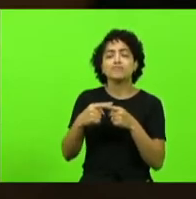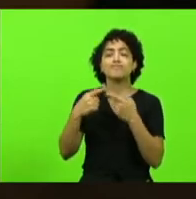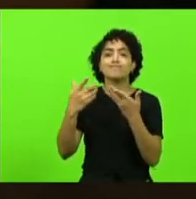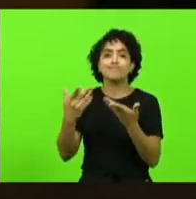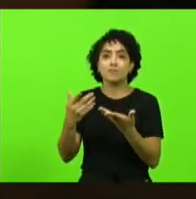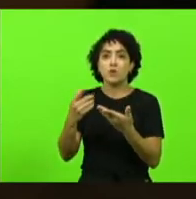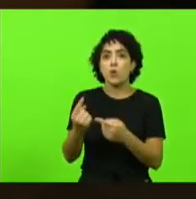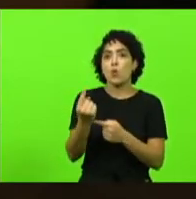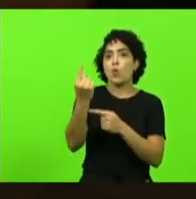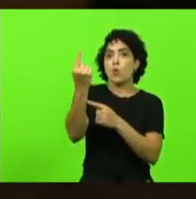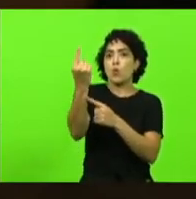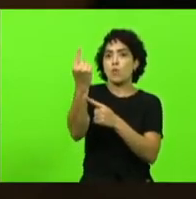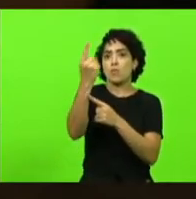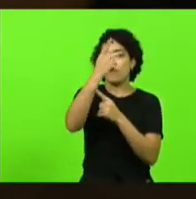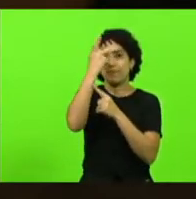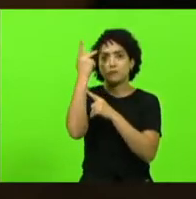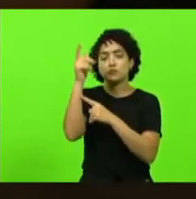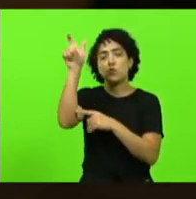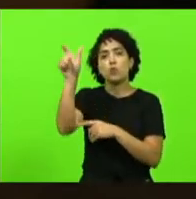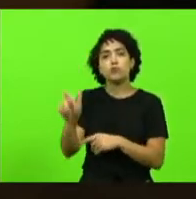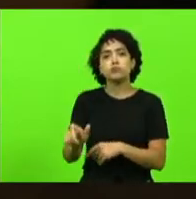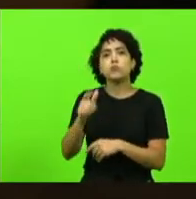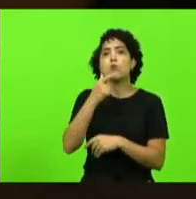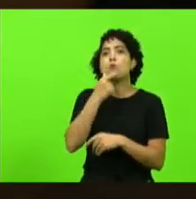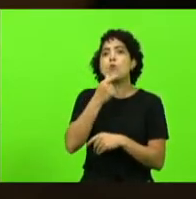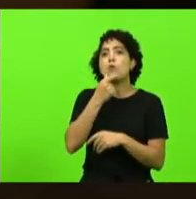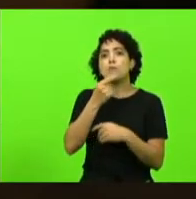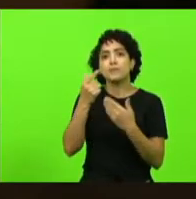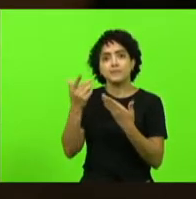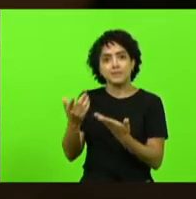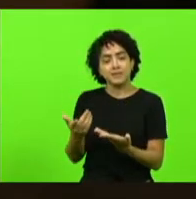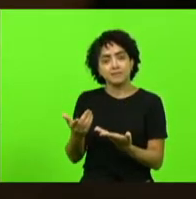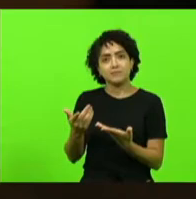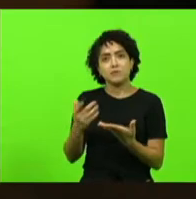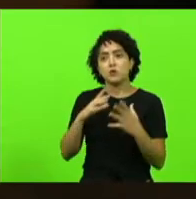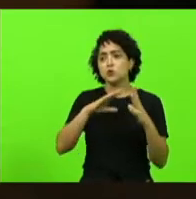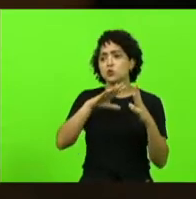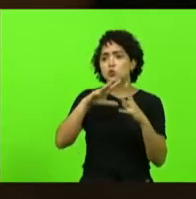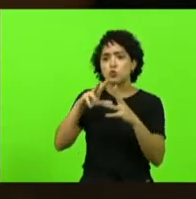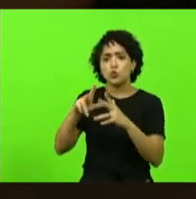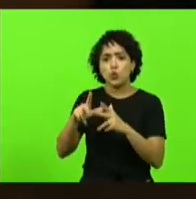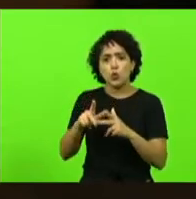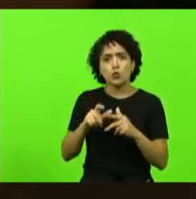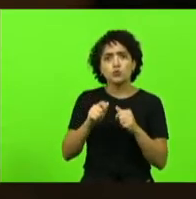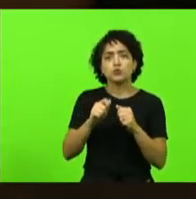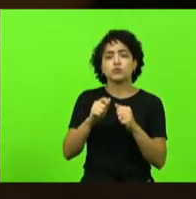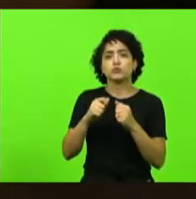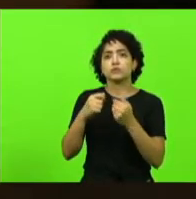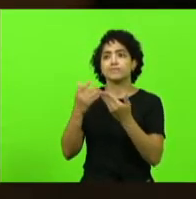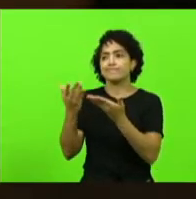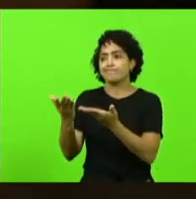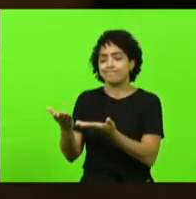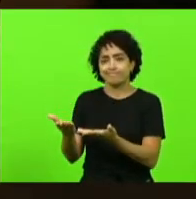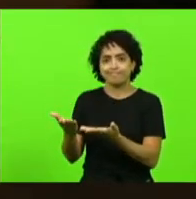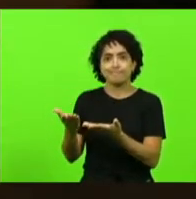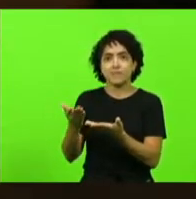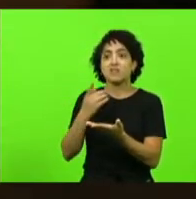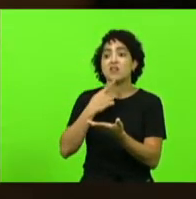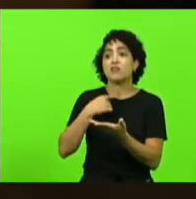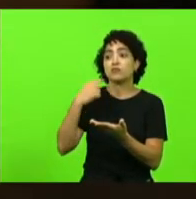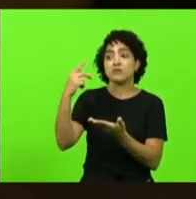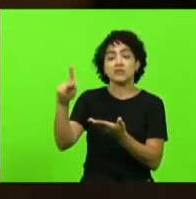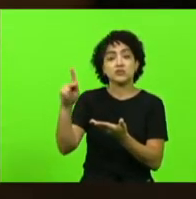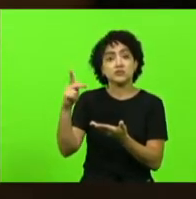homem ou seja todo um estado está à mercê da vontade de um homem